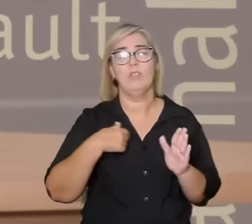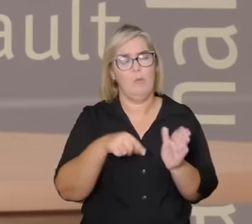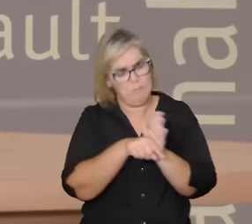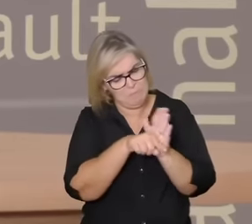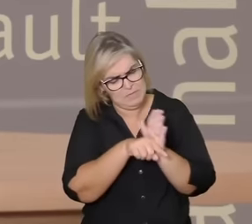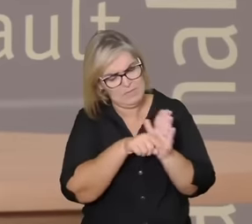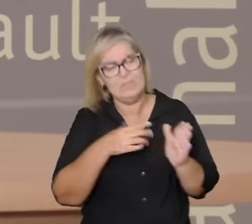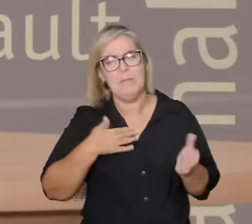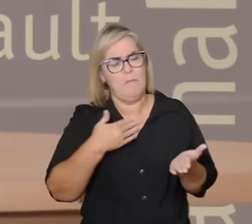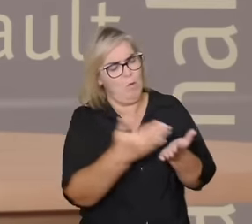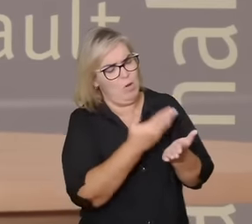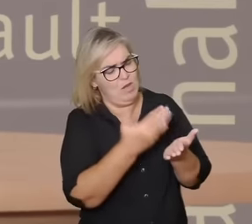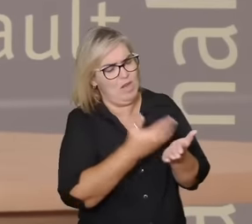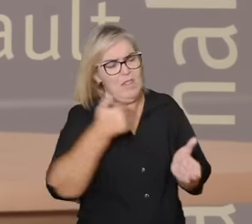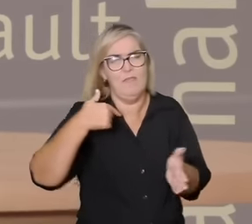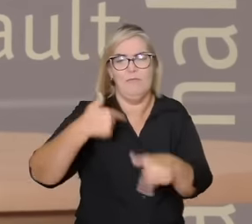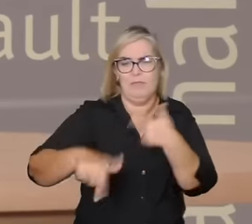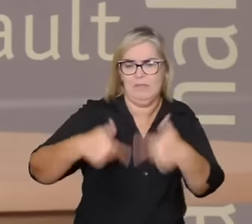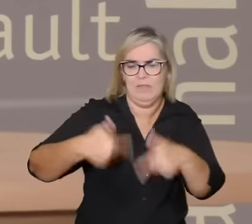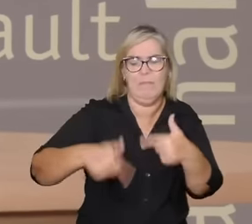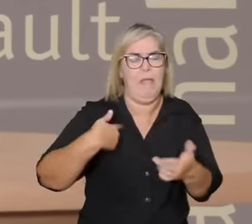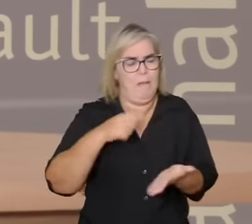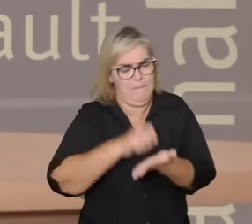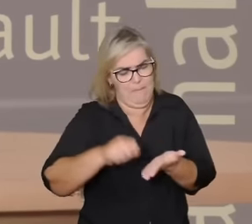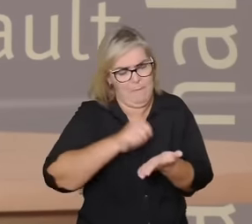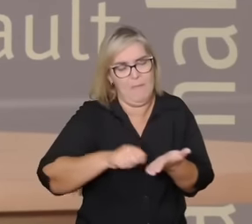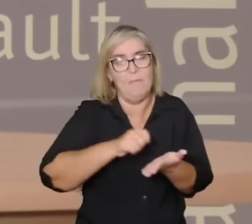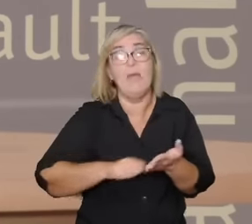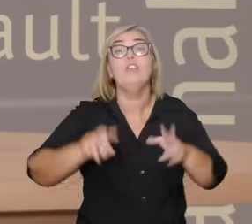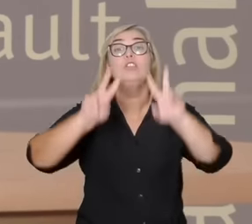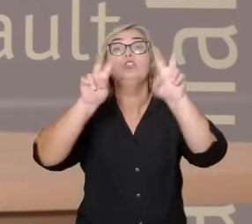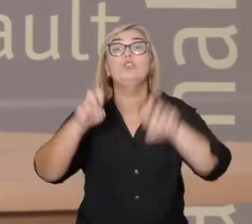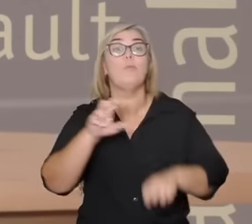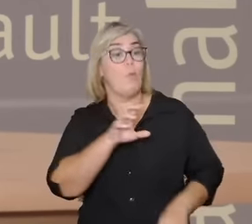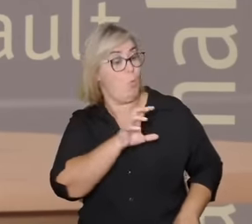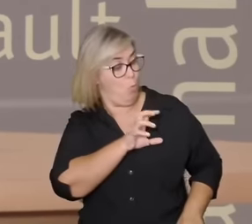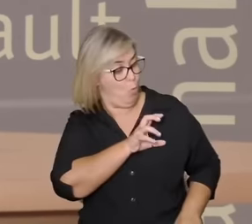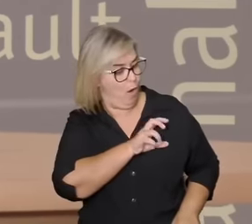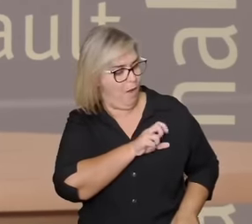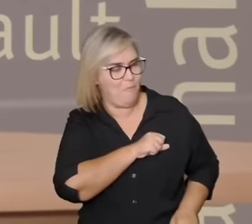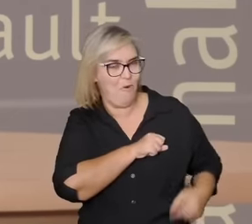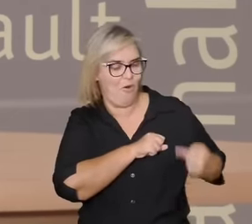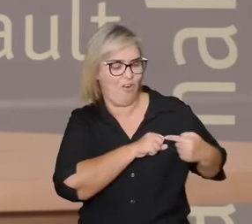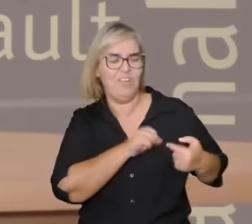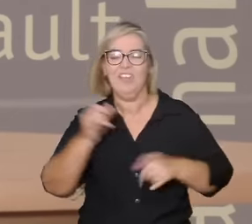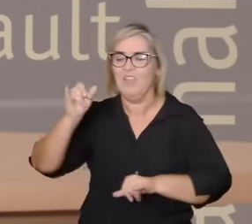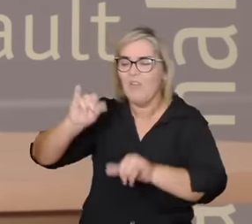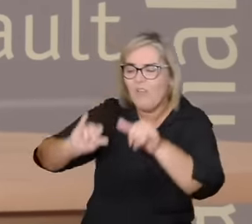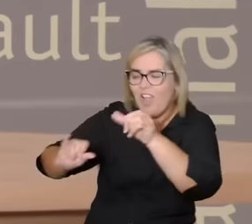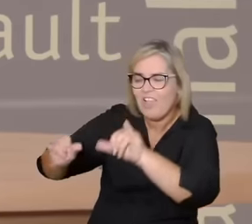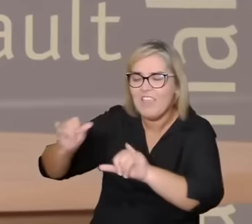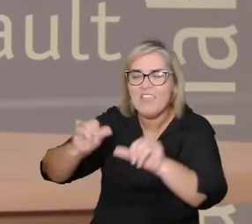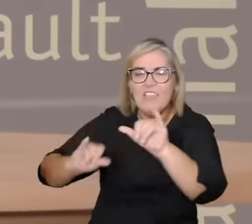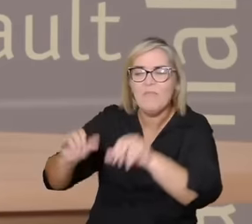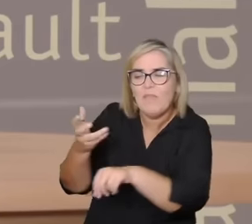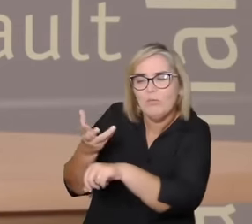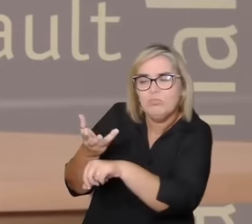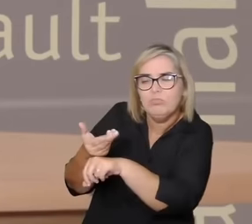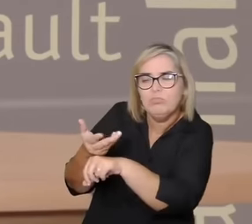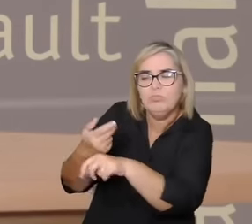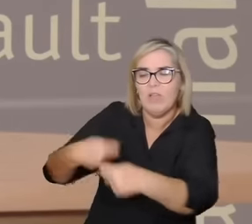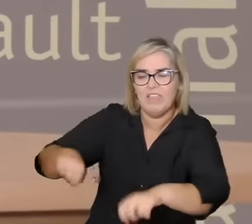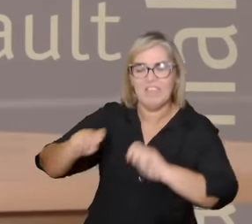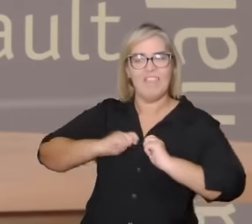nos meus livros nos meus trabalhos nos meus artigos que é o amor como um catalisador de bem estar como uma condição de